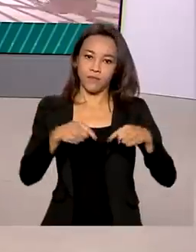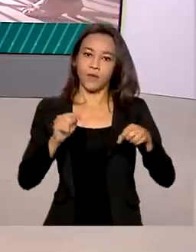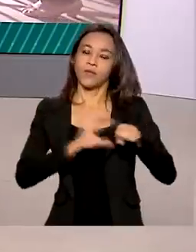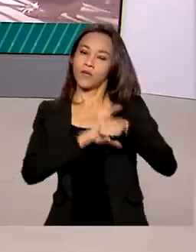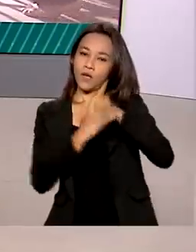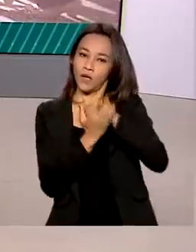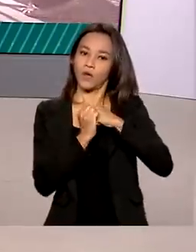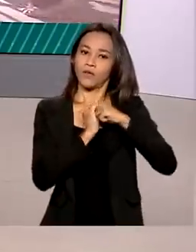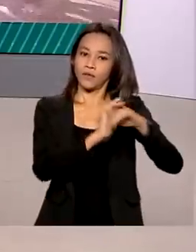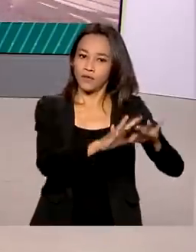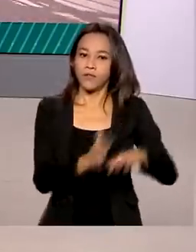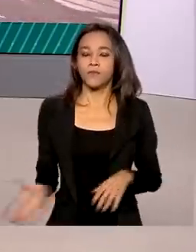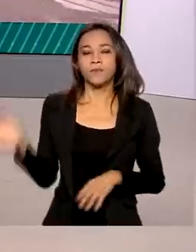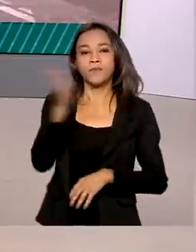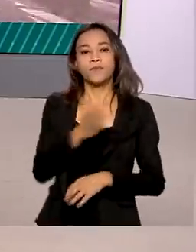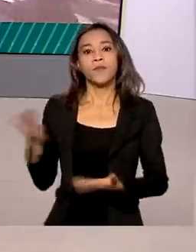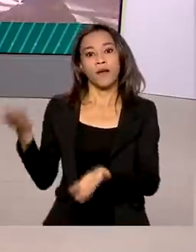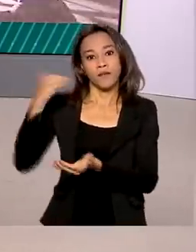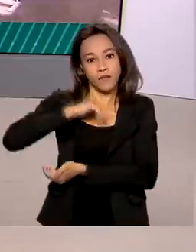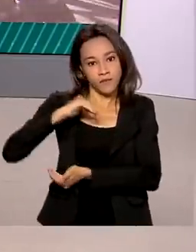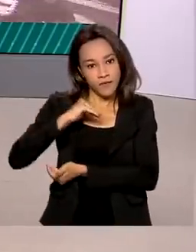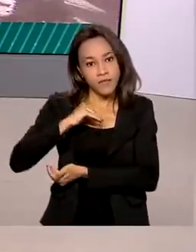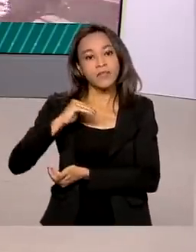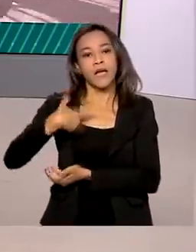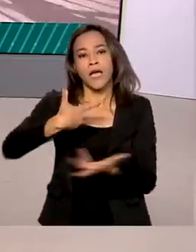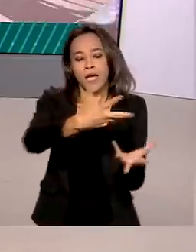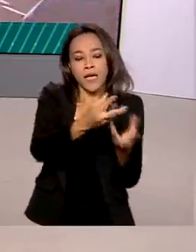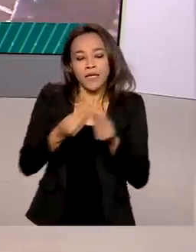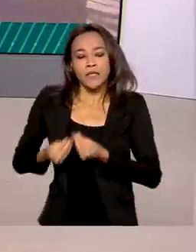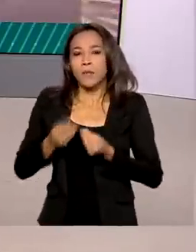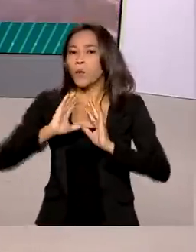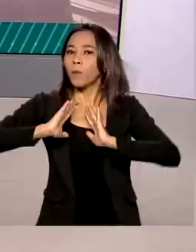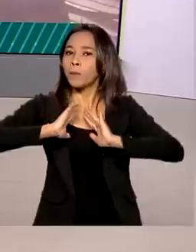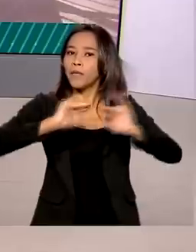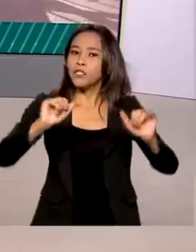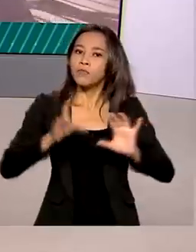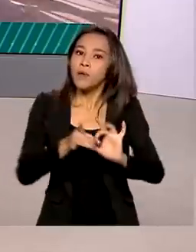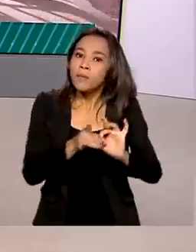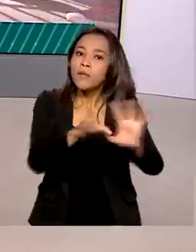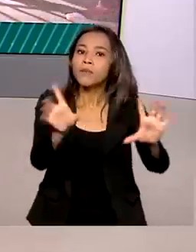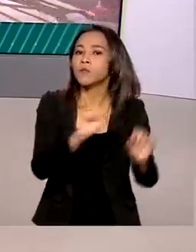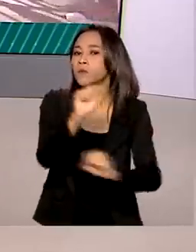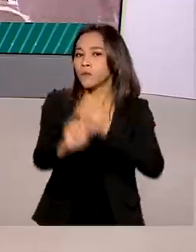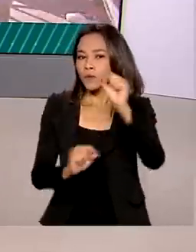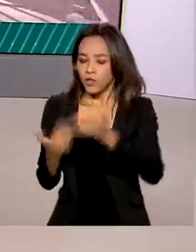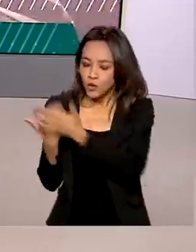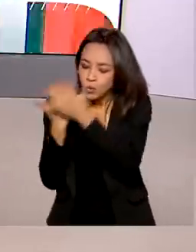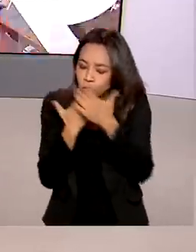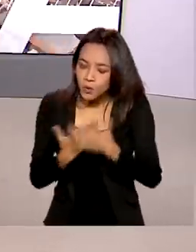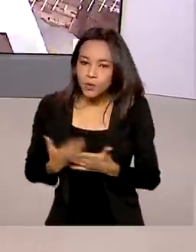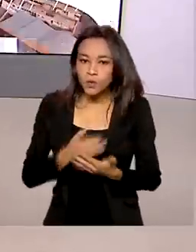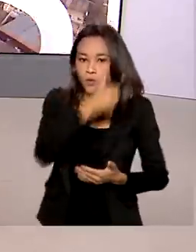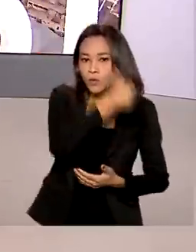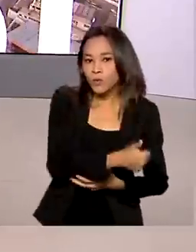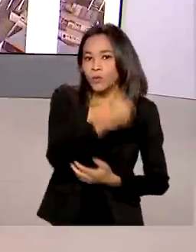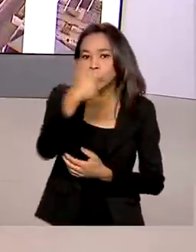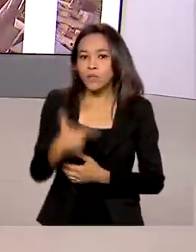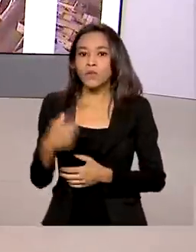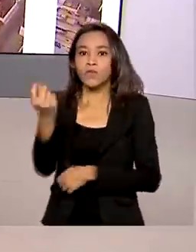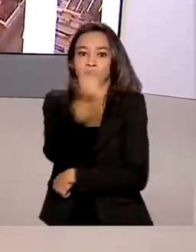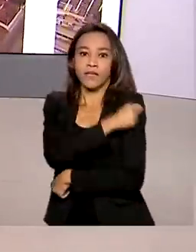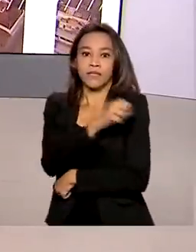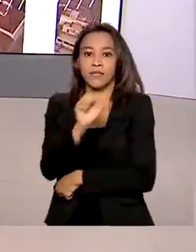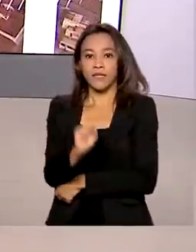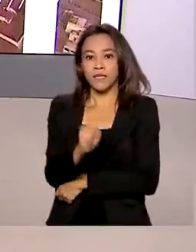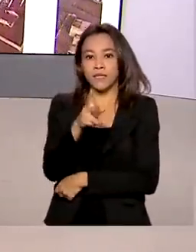A Agência Nacional de Vigilância Sanitária, Anvisa, recebeu pedido de autorização para estudos de fase 1 e 2 da vacina